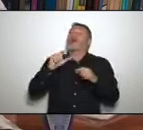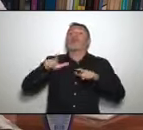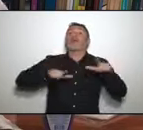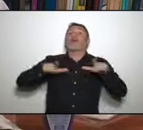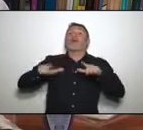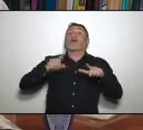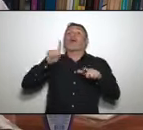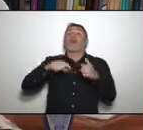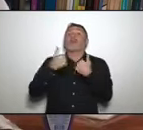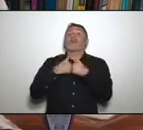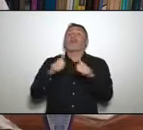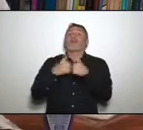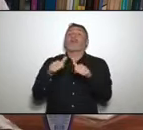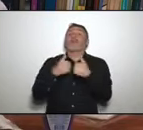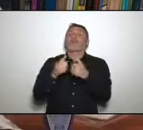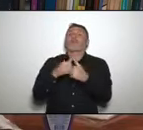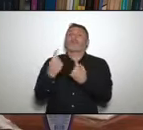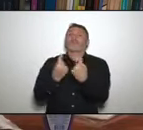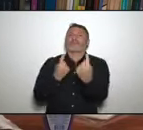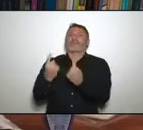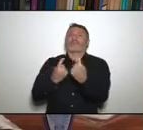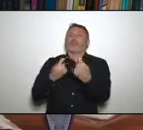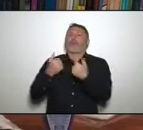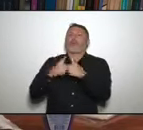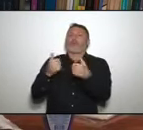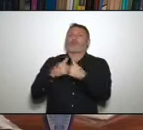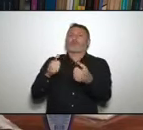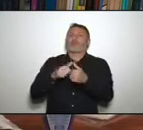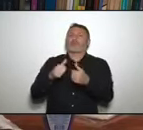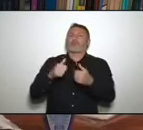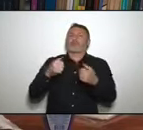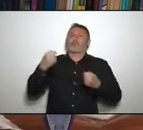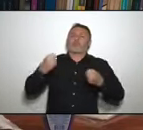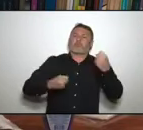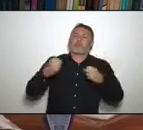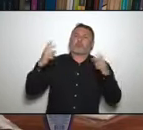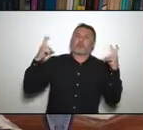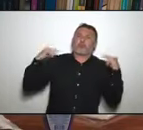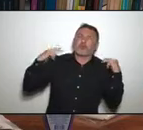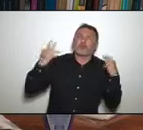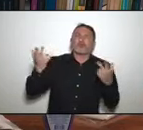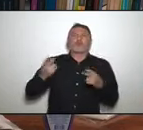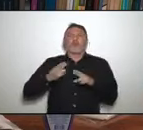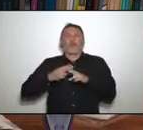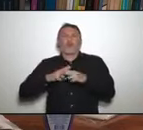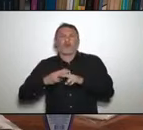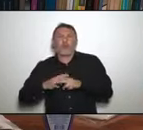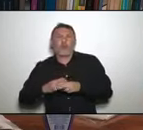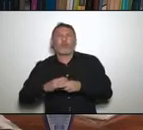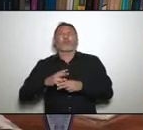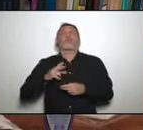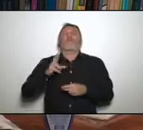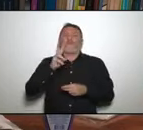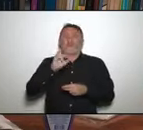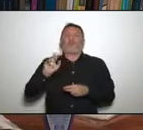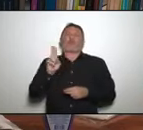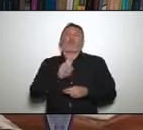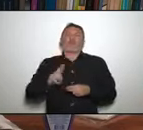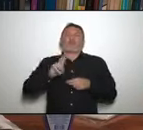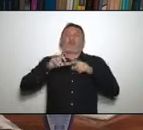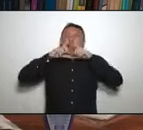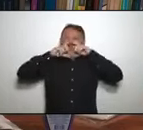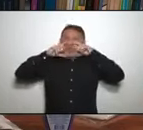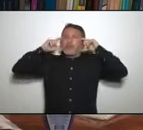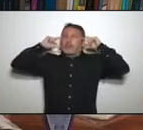sistema de transporte público na grande vitória então os motoristas e os cobradores